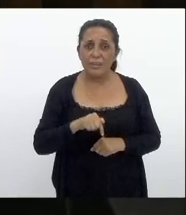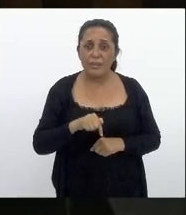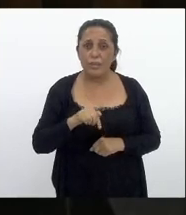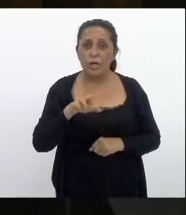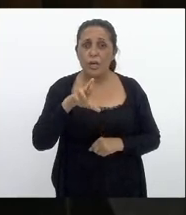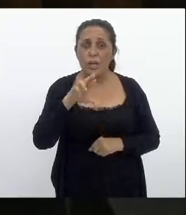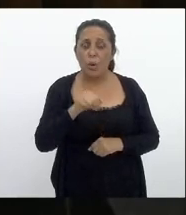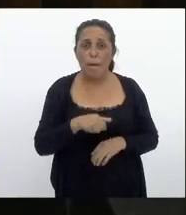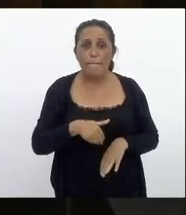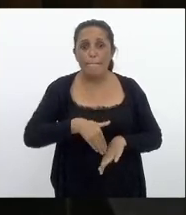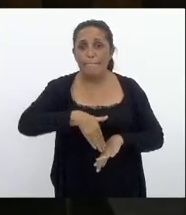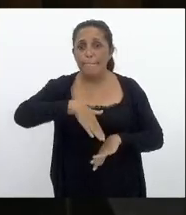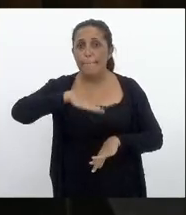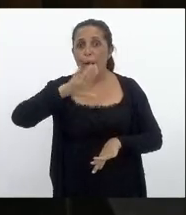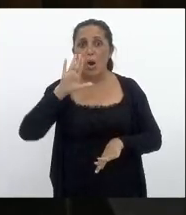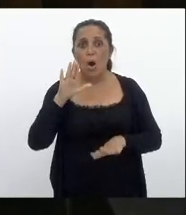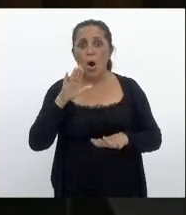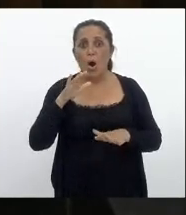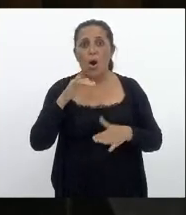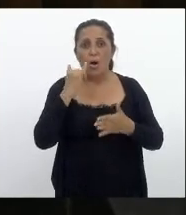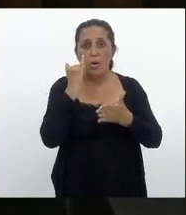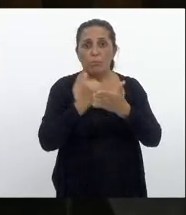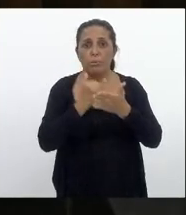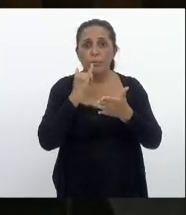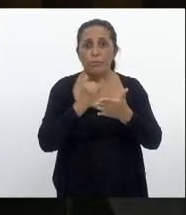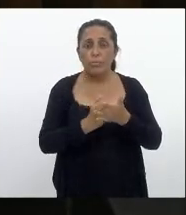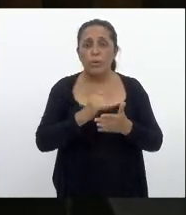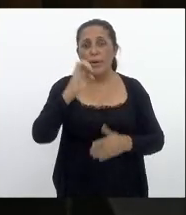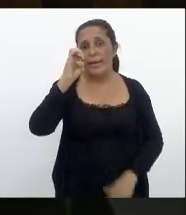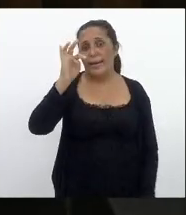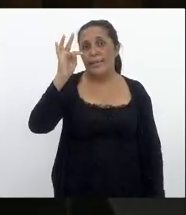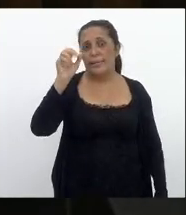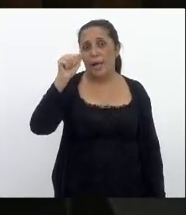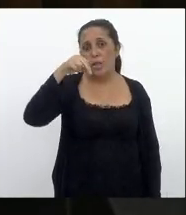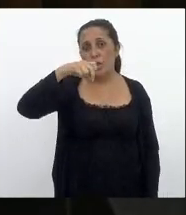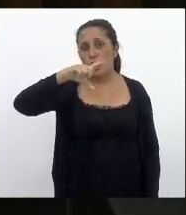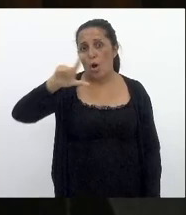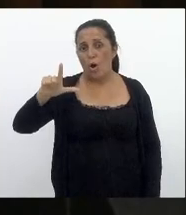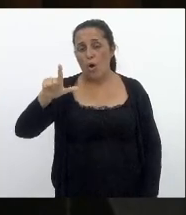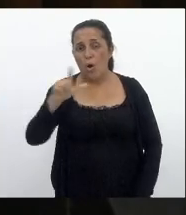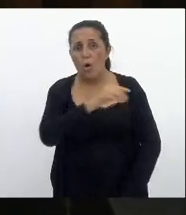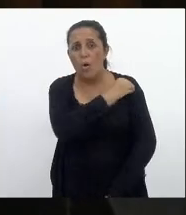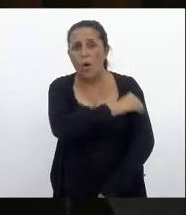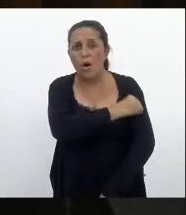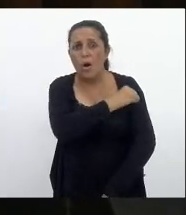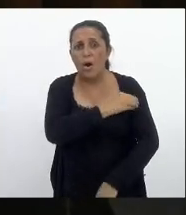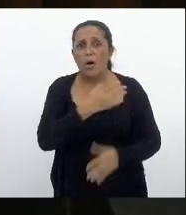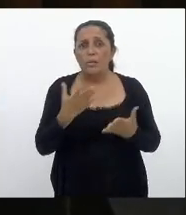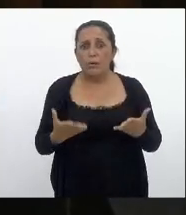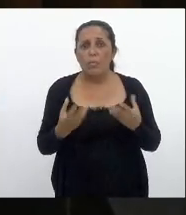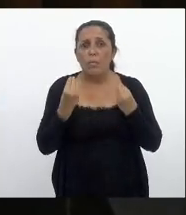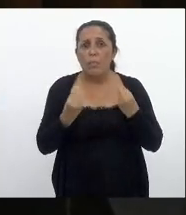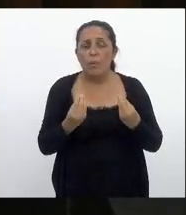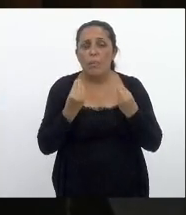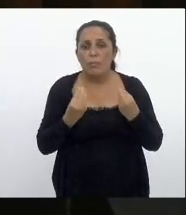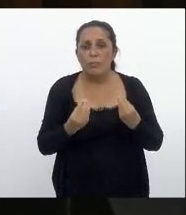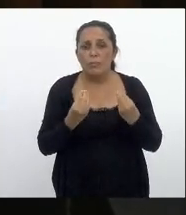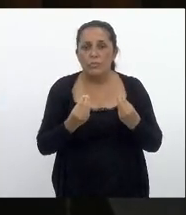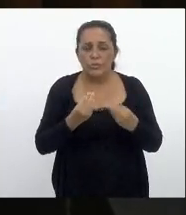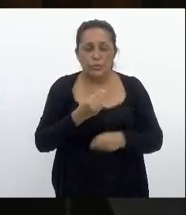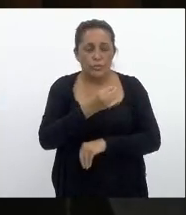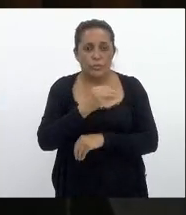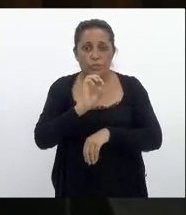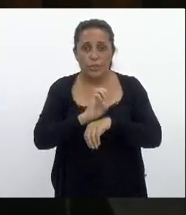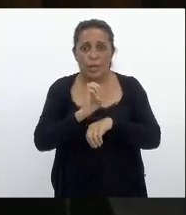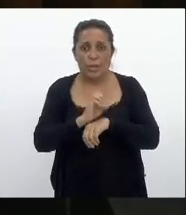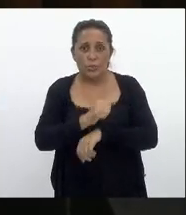maior carga tributária em 2012 deram um incentivo fiscal aos usineiros do estado do Rio de Janeiro e não